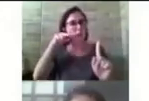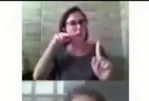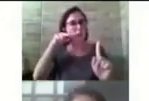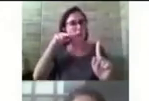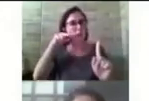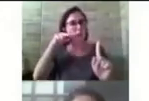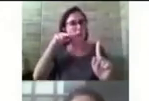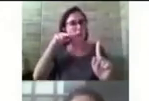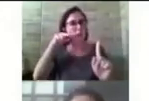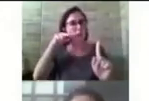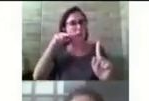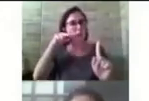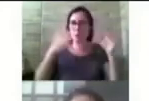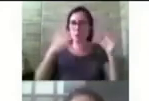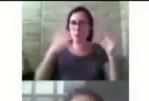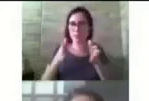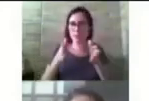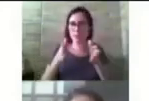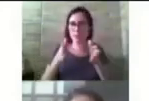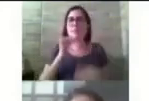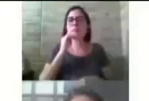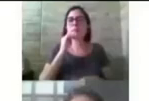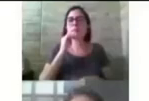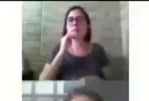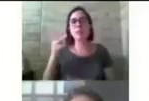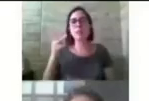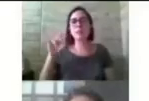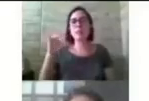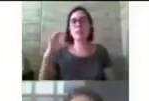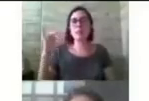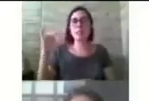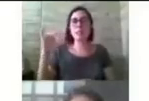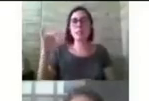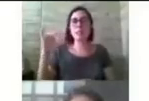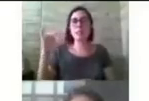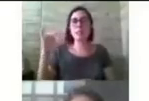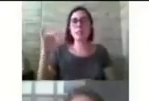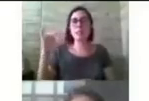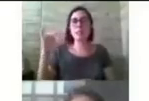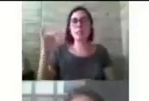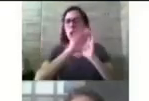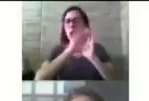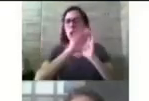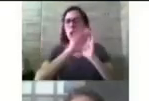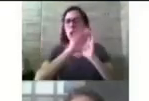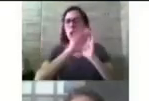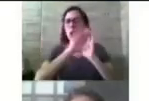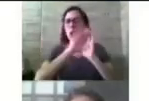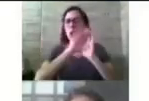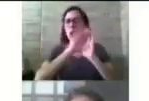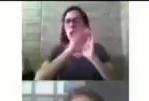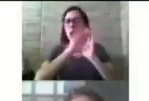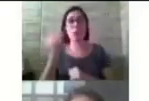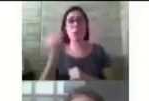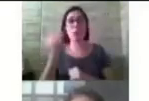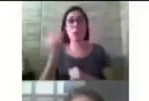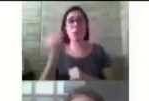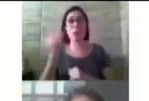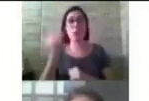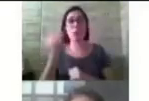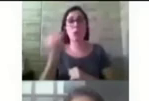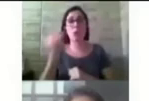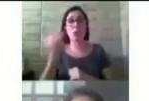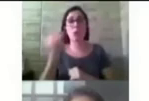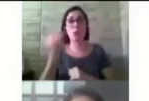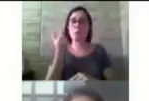os conceitos importantíssimos fazendo essa diferenciação e inclusive o uso dos termos corretos, que é muito importante